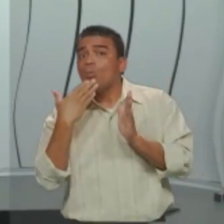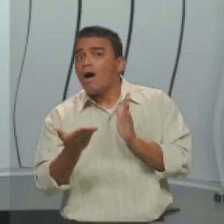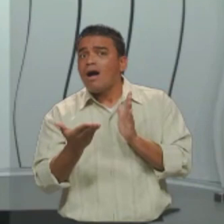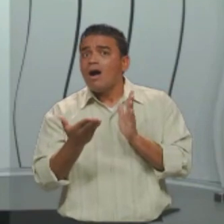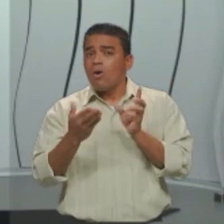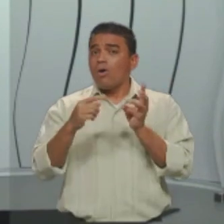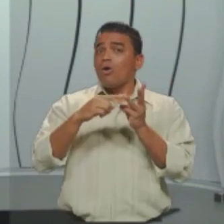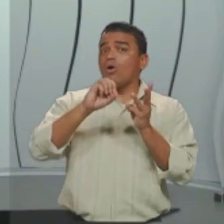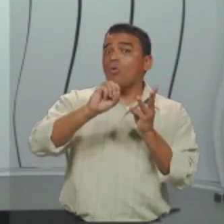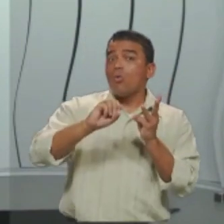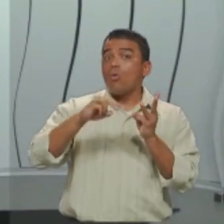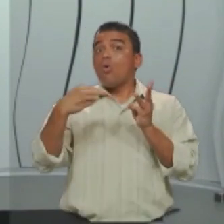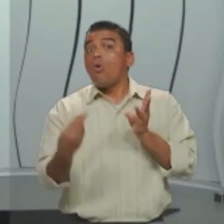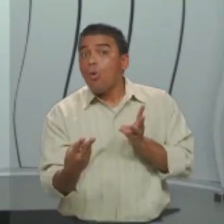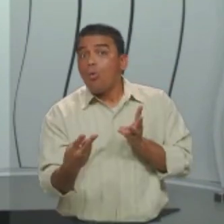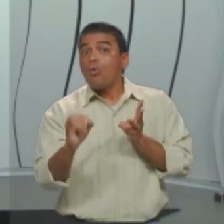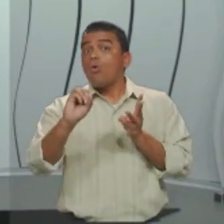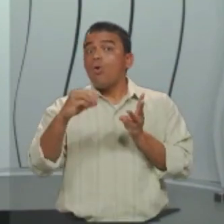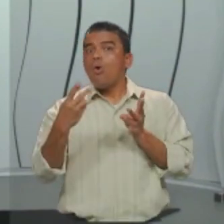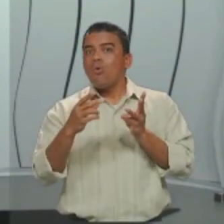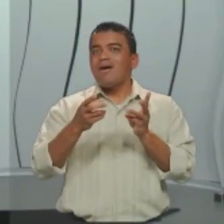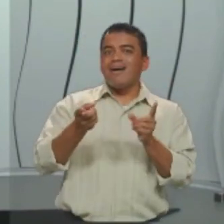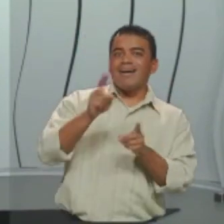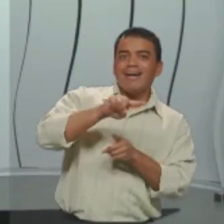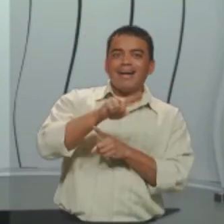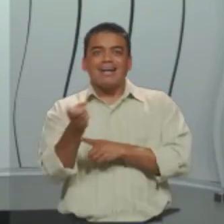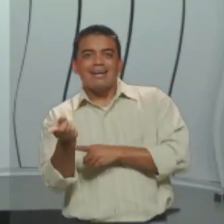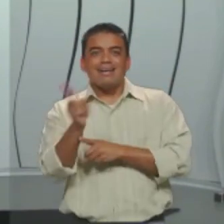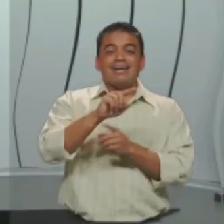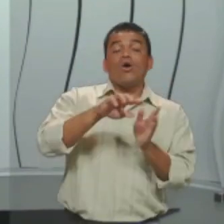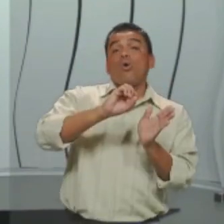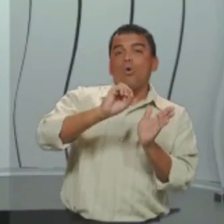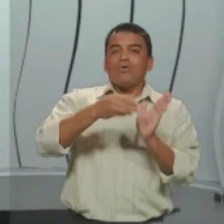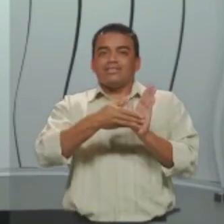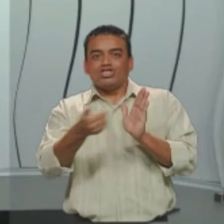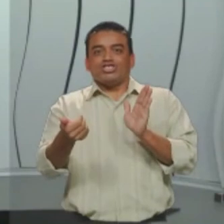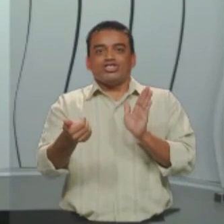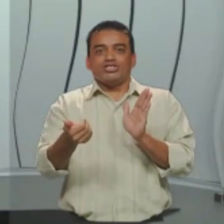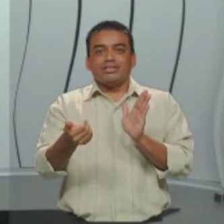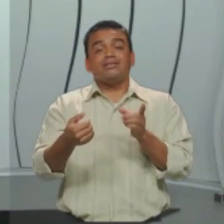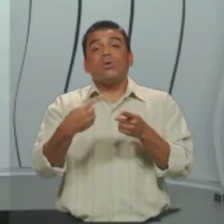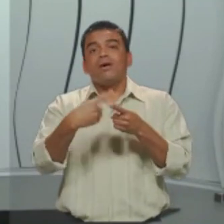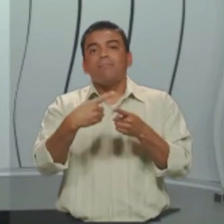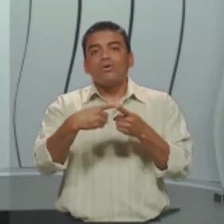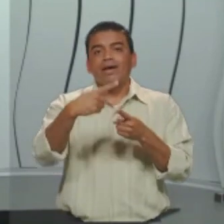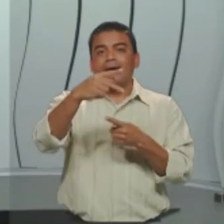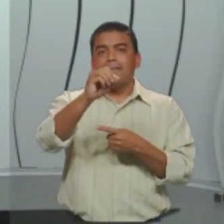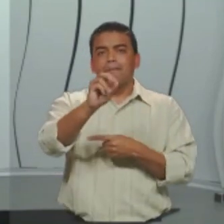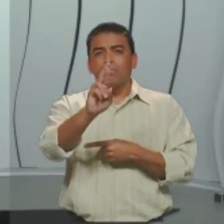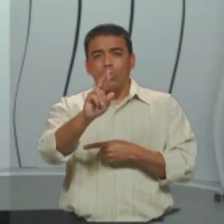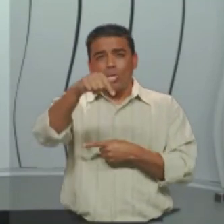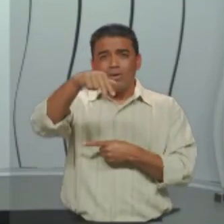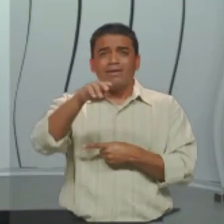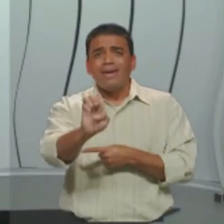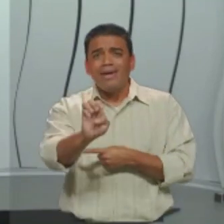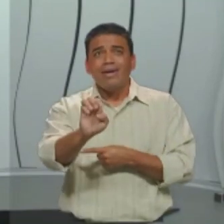eu uso o O, da ideia de alternância, de exclusão. O porquê tão usado